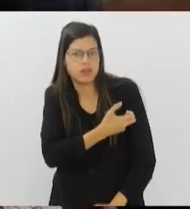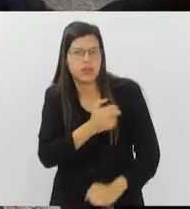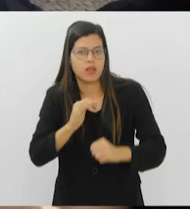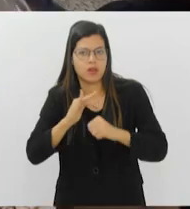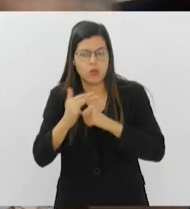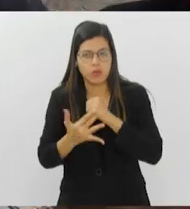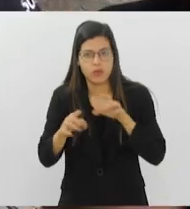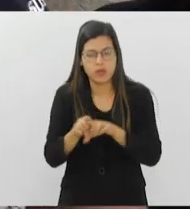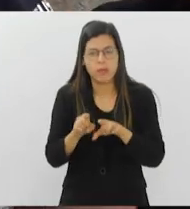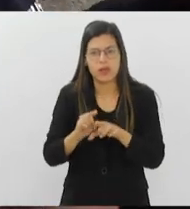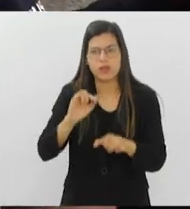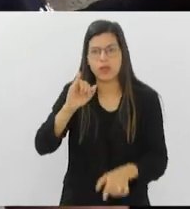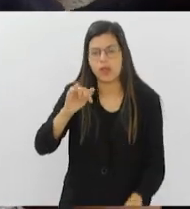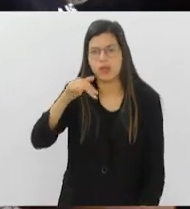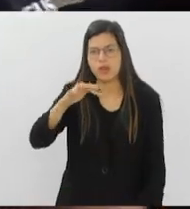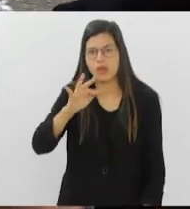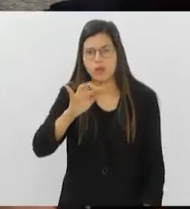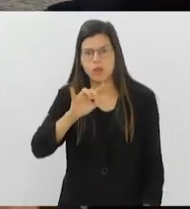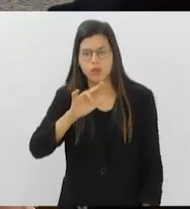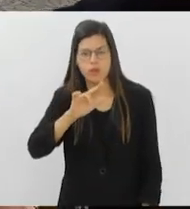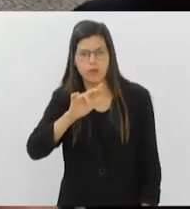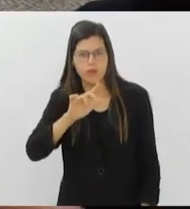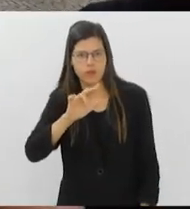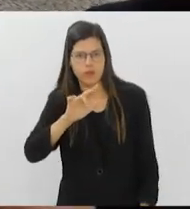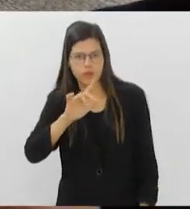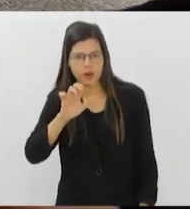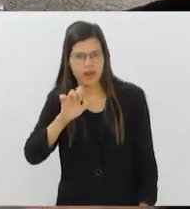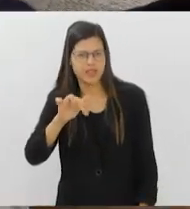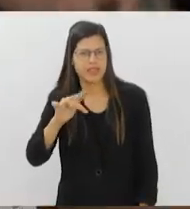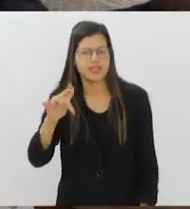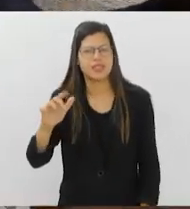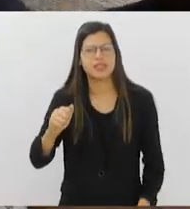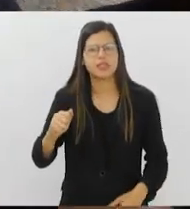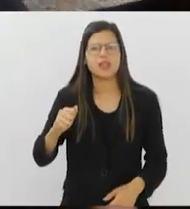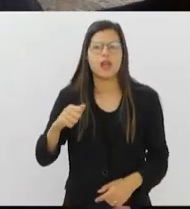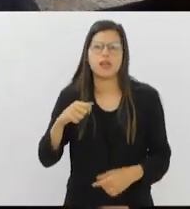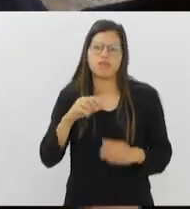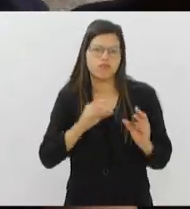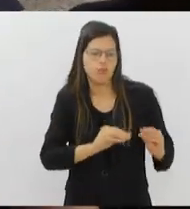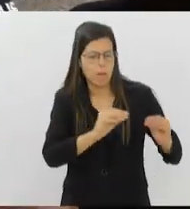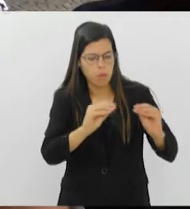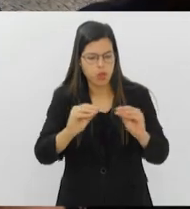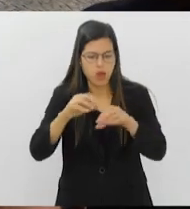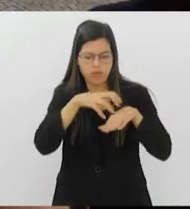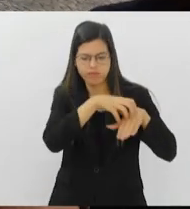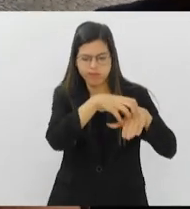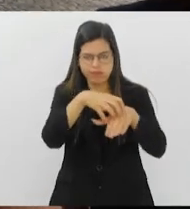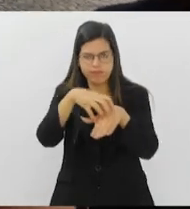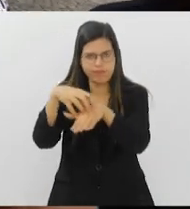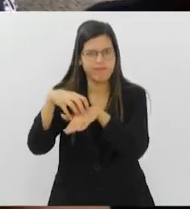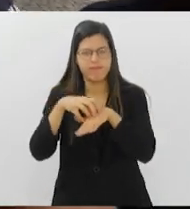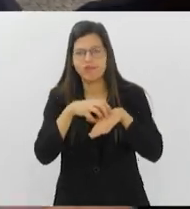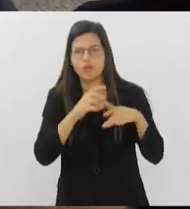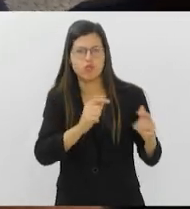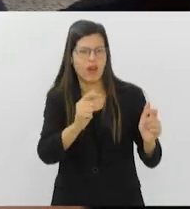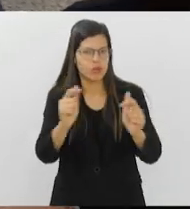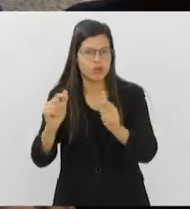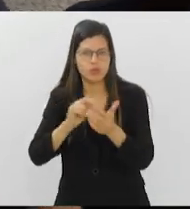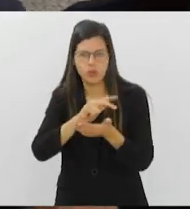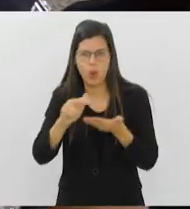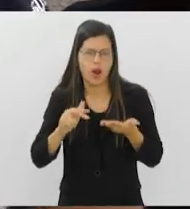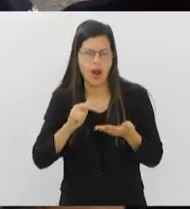gente tem mais duas tendas que ficam volantes. Uma hora está no Terminal Gentileza, outra hora está na Rodoviária, outra hora está no Saara. Então, a gente está